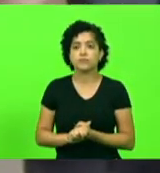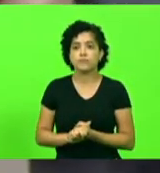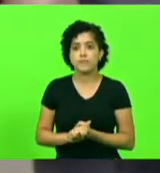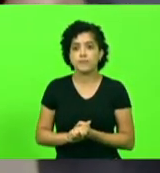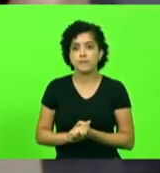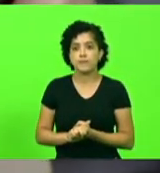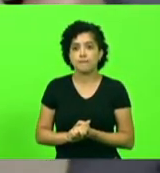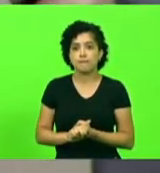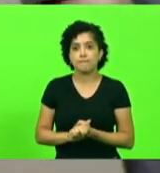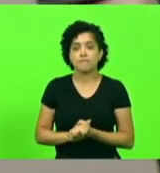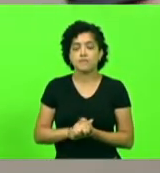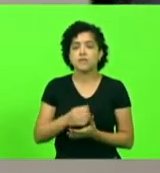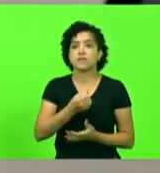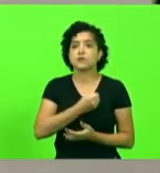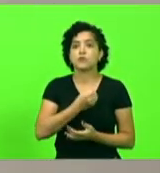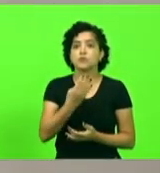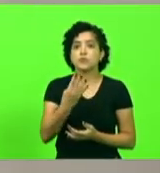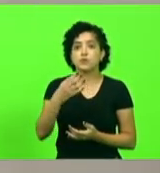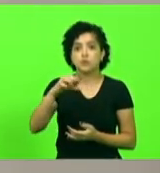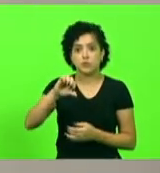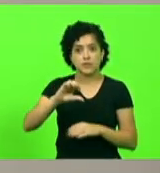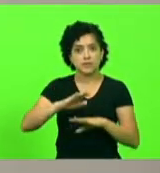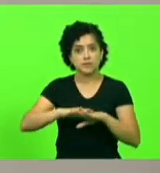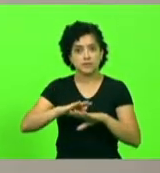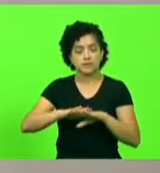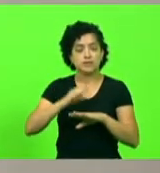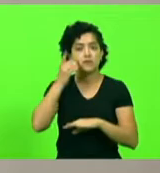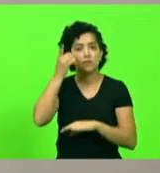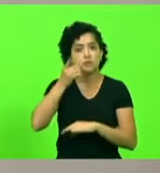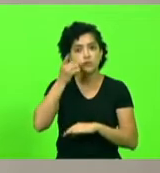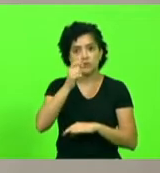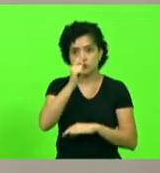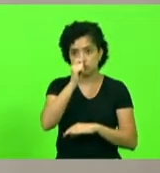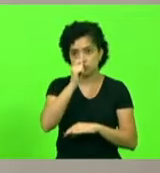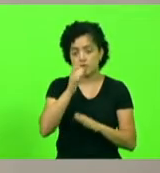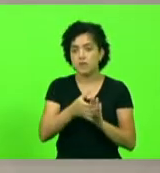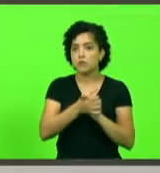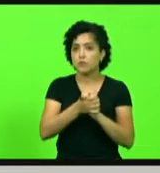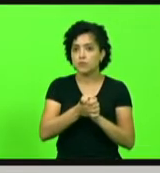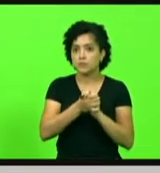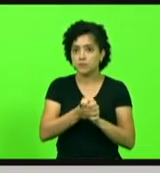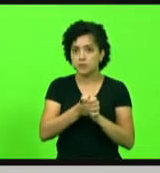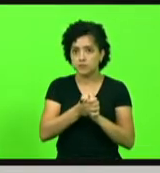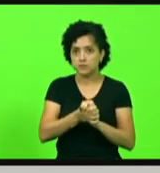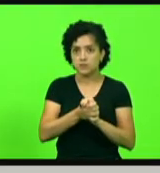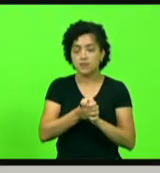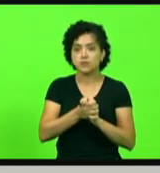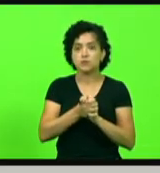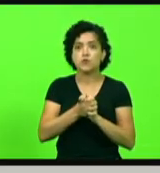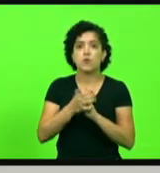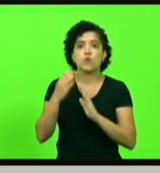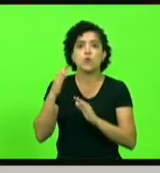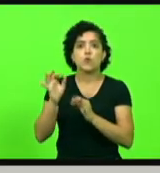Moção número 49. Autor, deputado João Amin. Cumprimentando o advogado